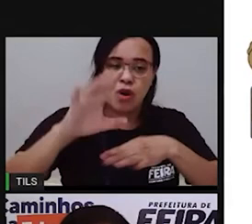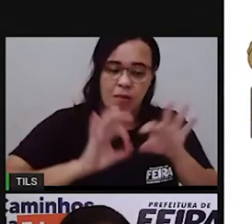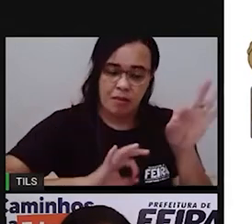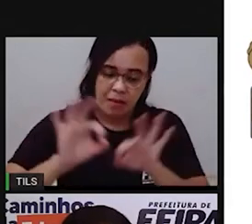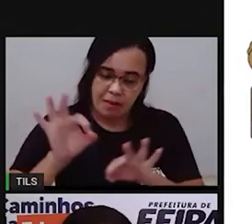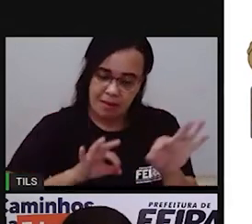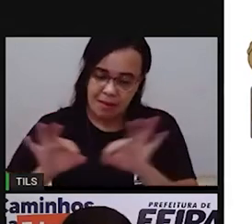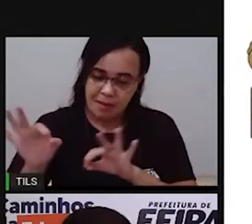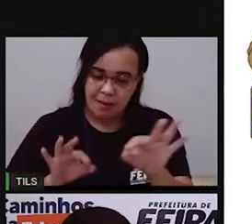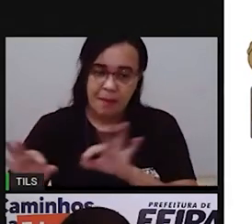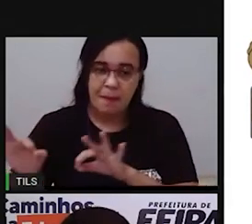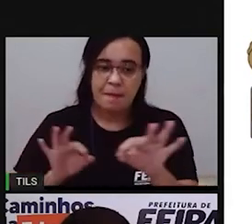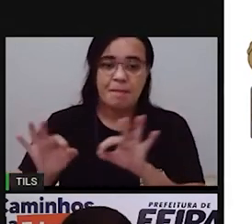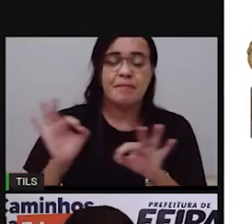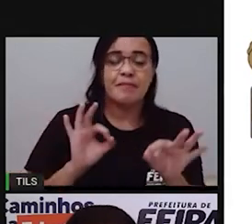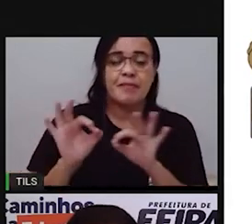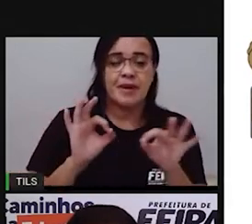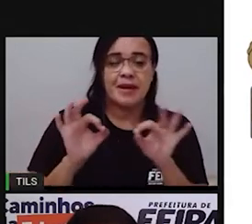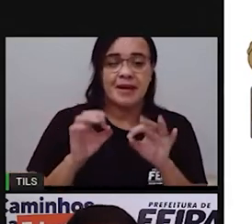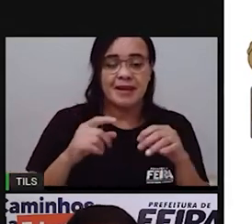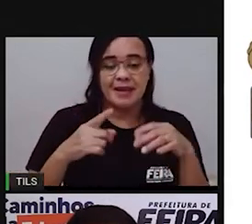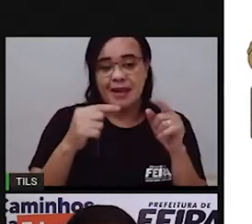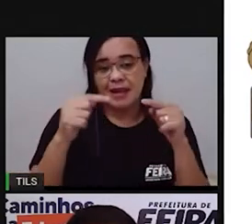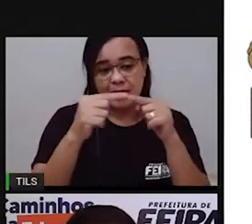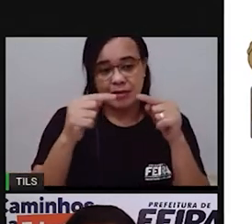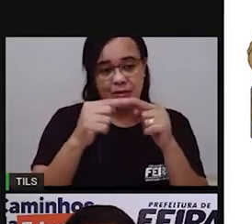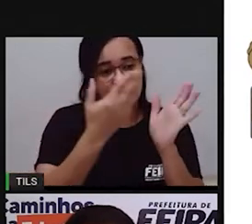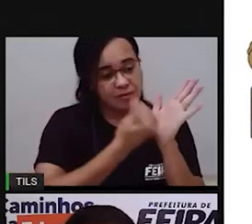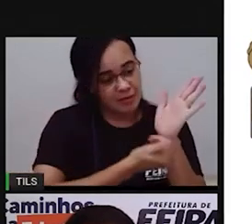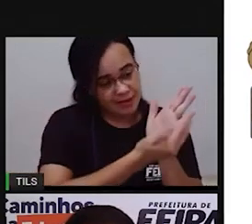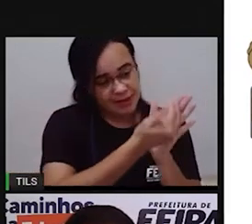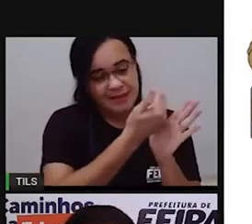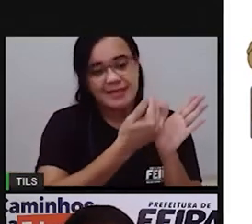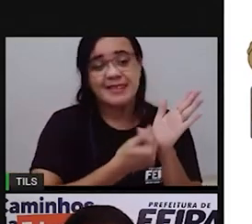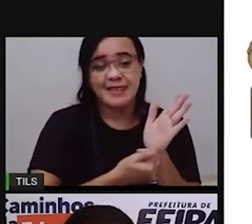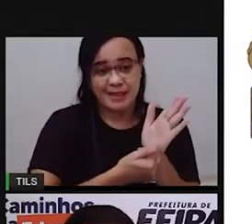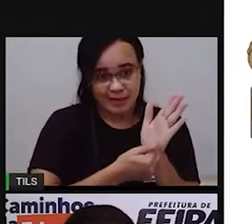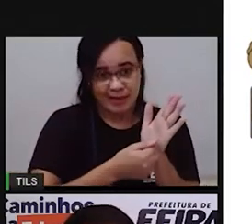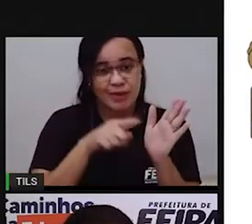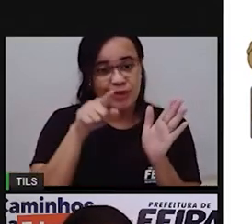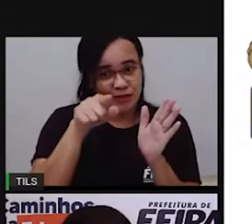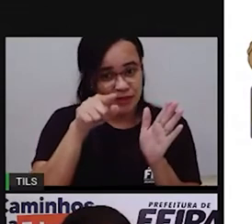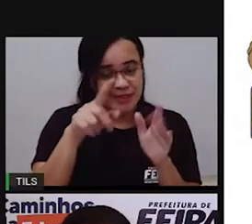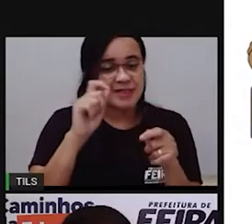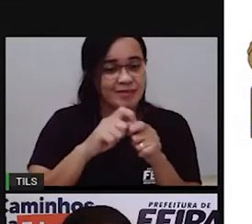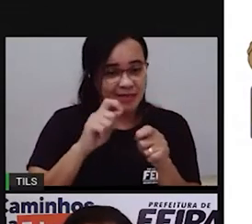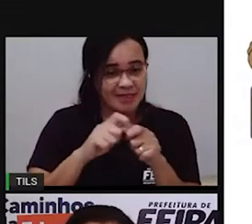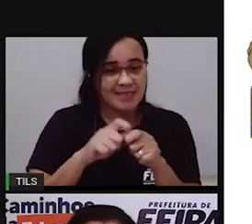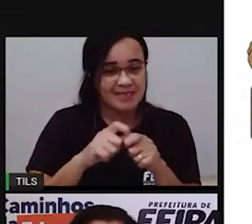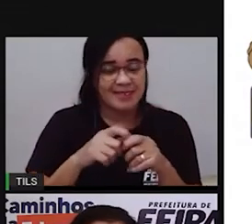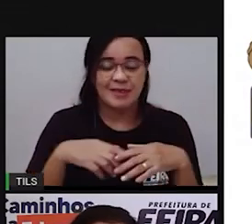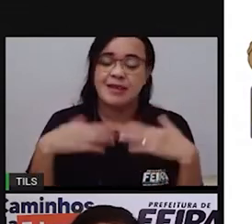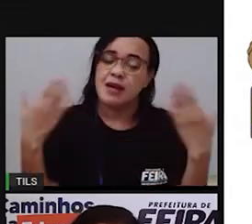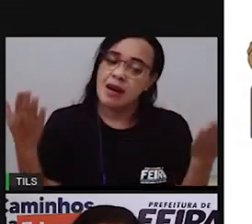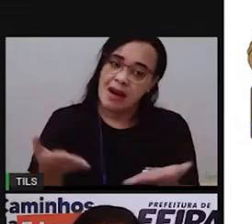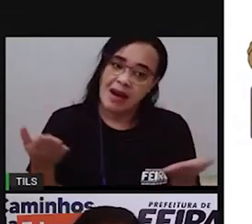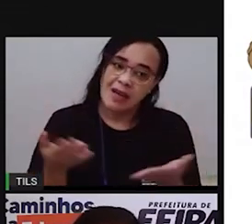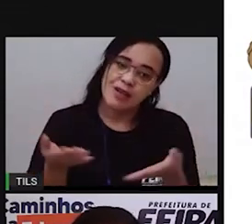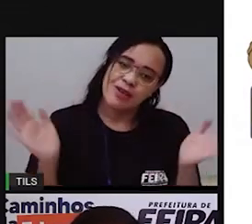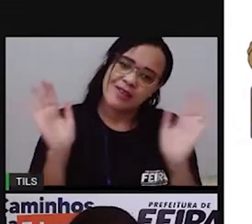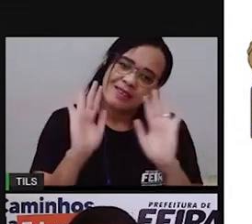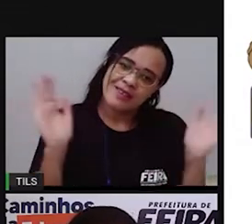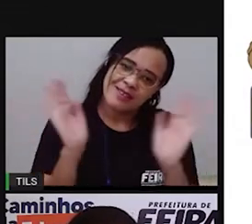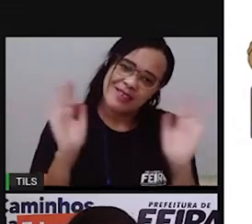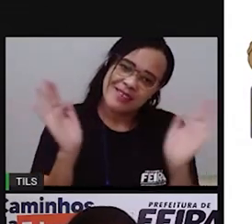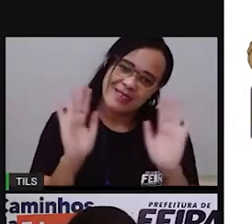registrando aí por meio de um desenho tá bom agora a gente vai despedindo nos encontrando só na